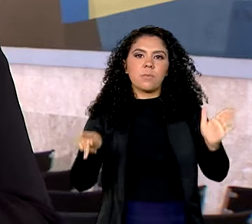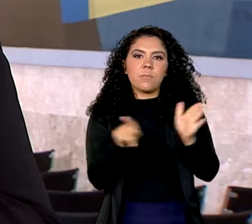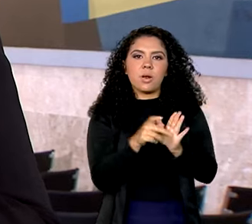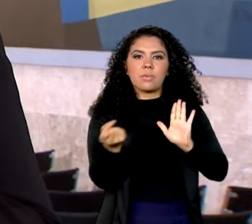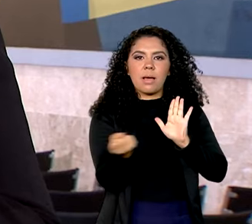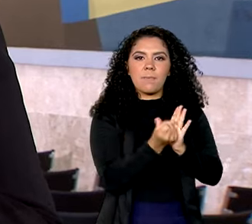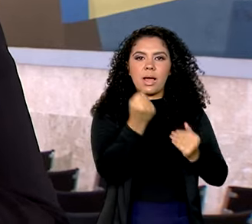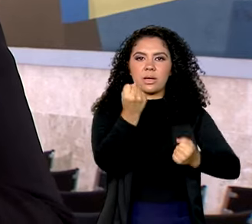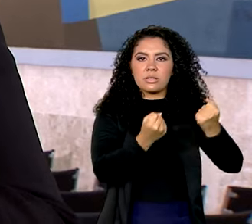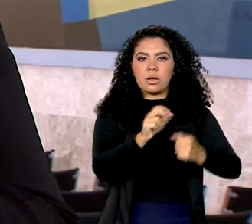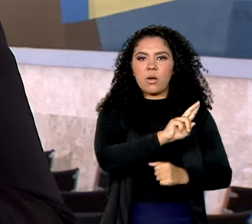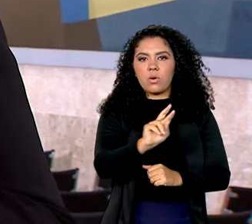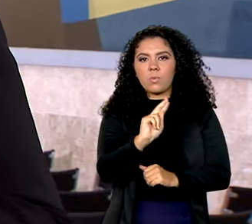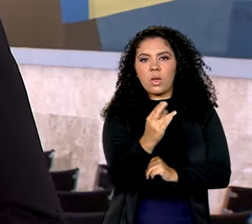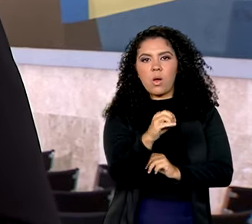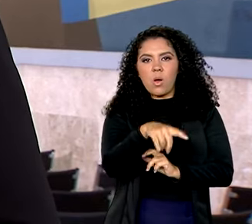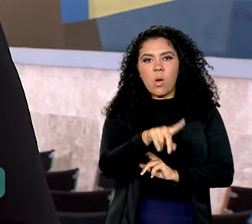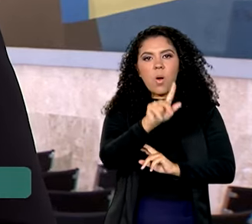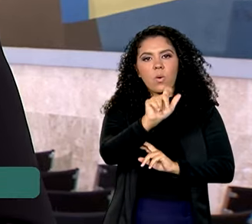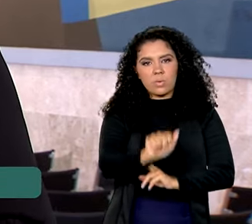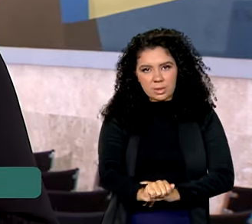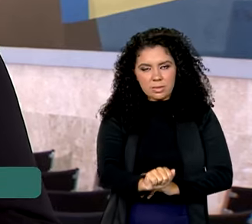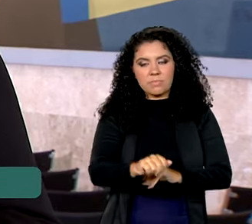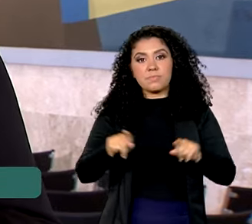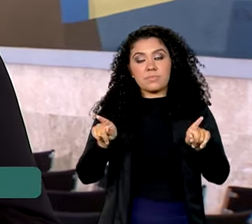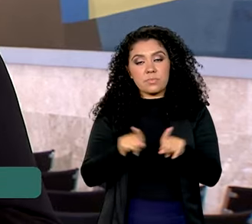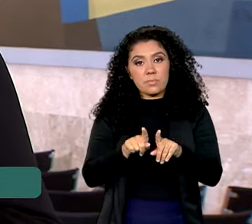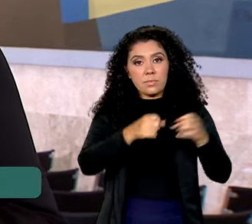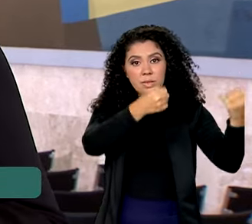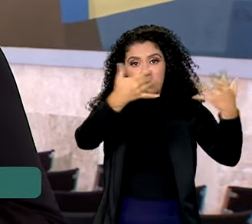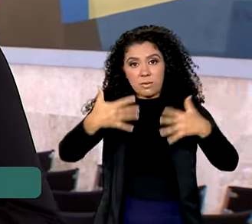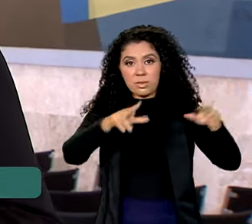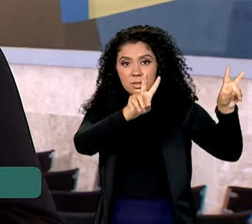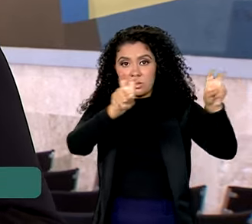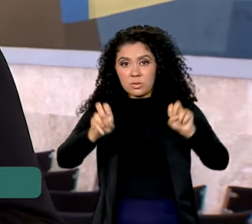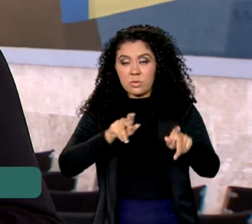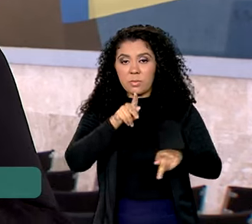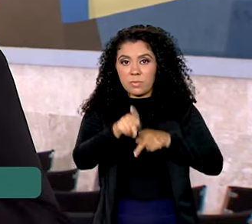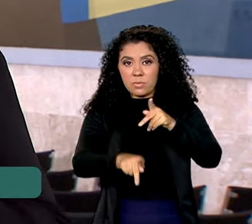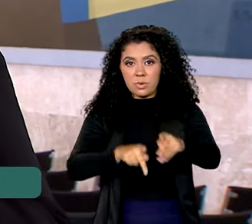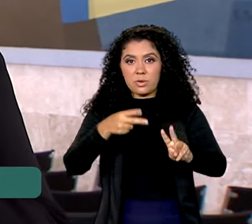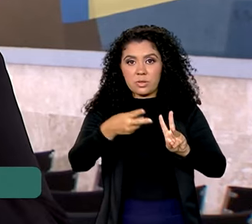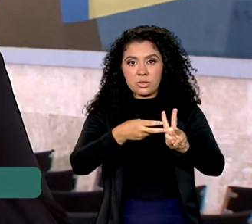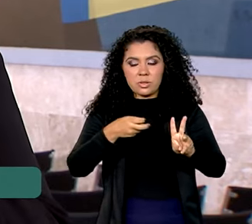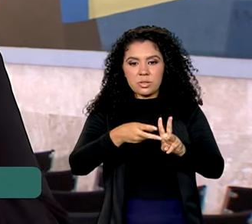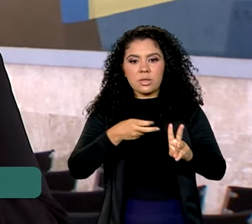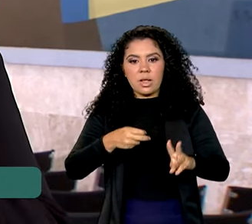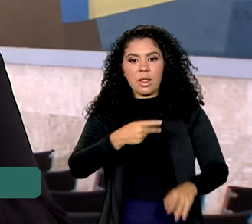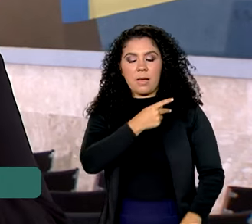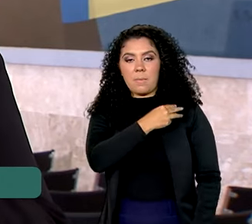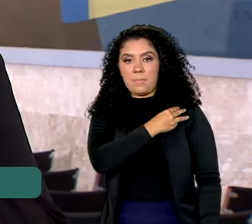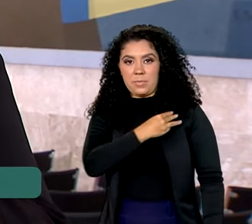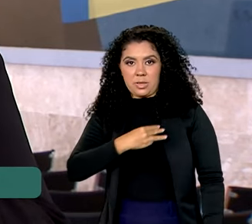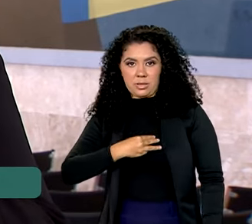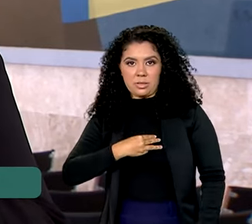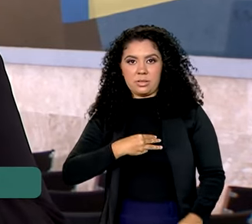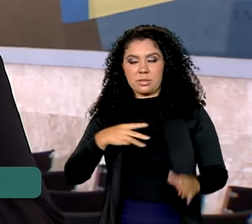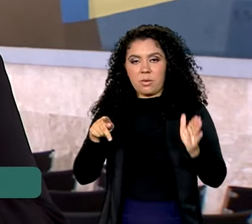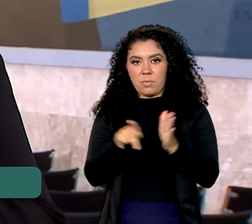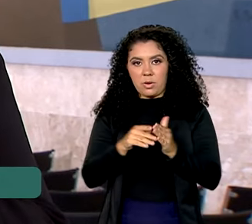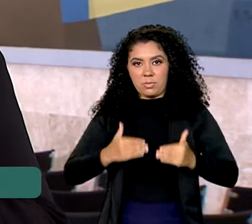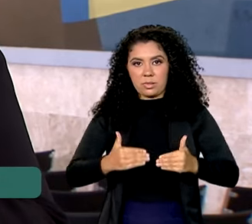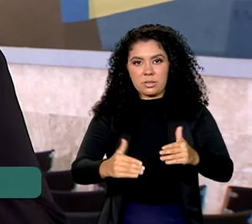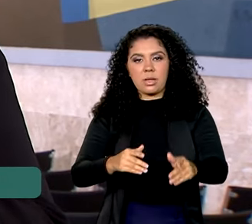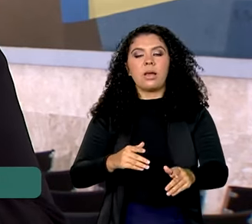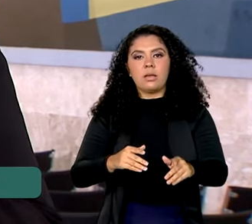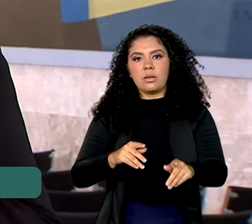Arata Ishinossi. E olha, voltando a falar sobre o Dia dos Povos Indígenas, para marcar essa data, a ministra Sônia Guajajara, ministra dos Povos